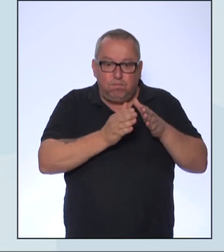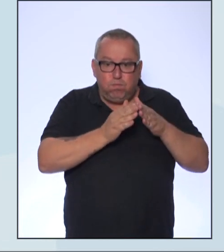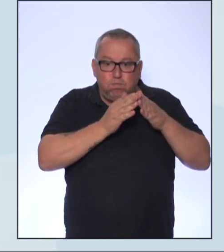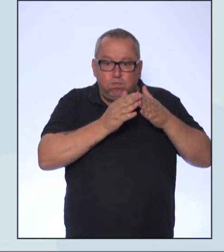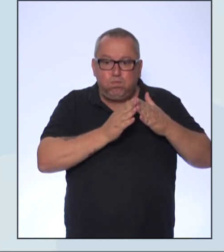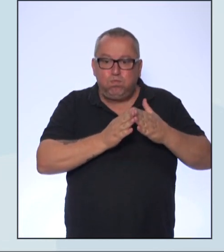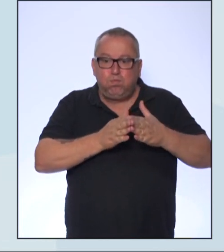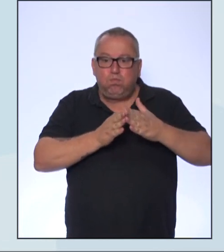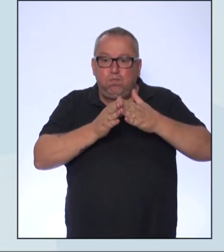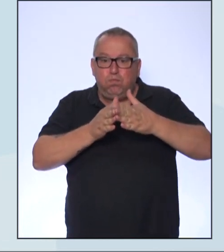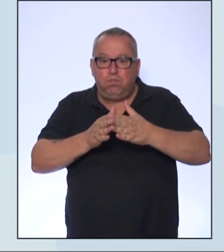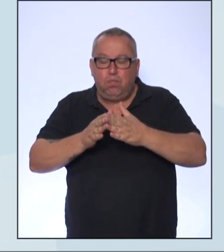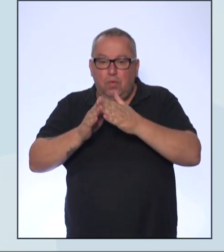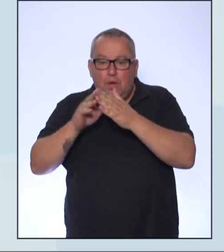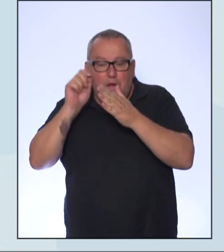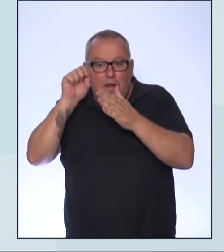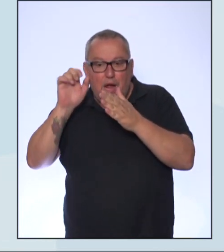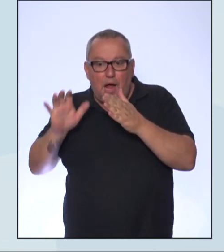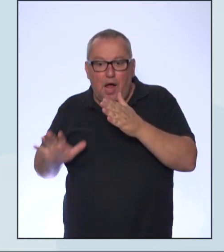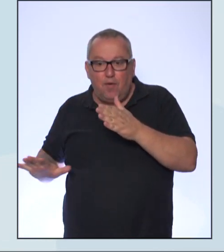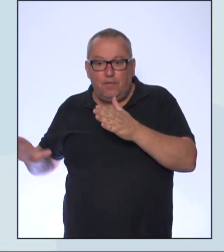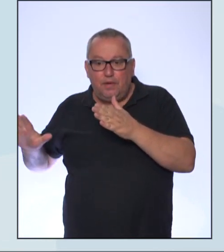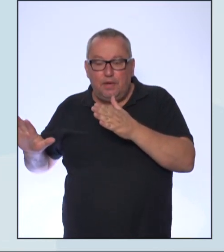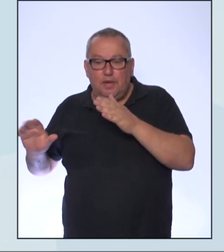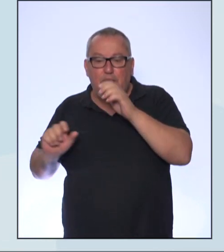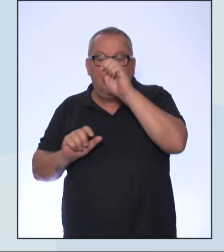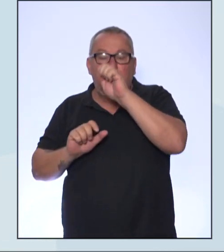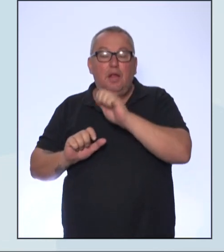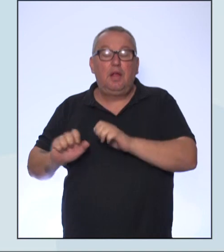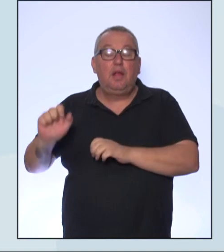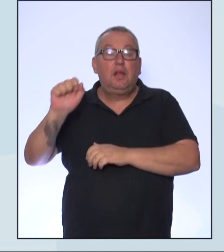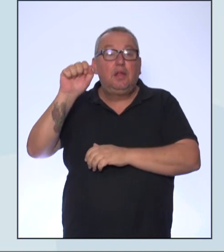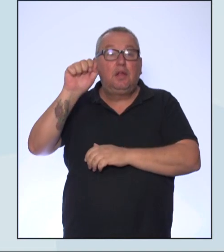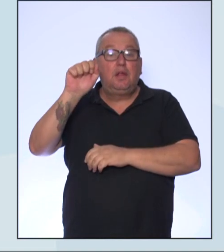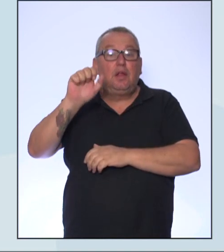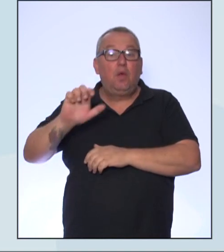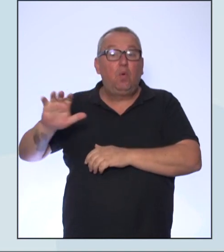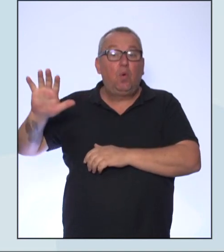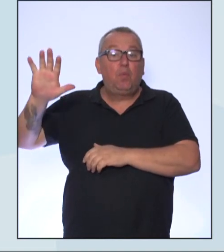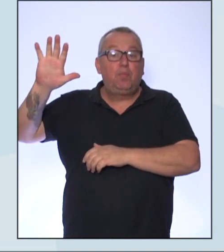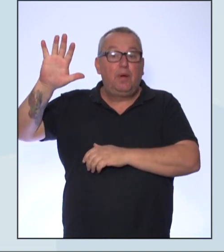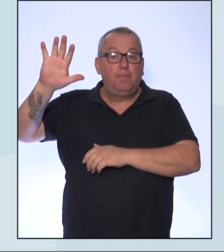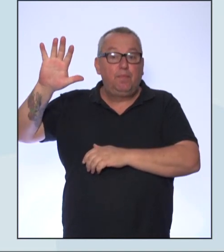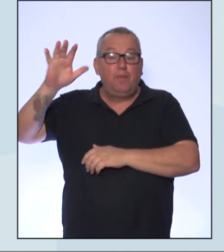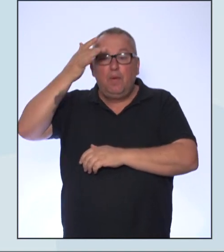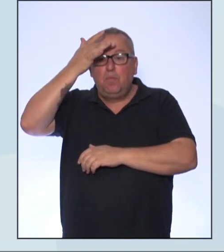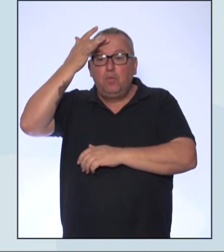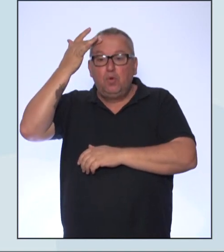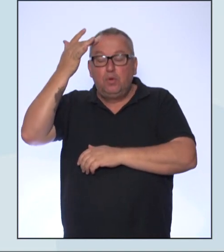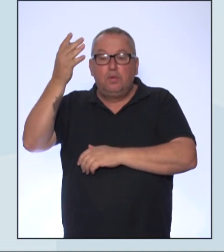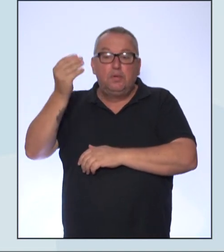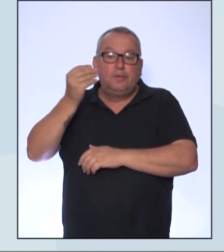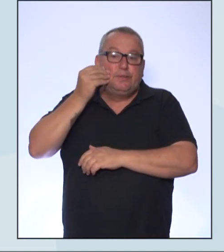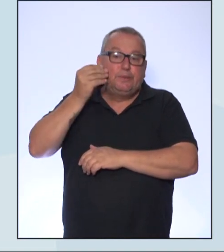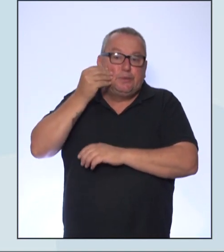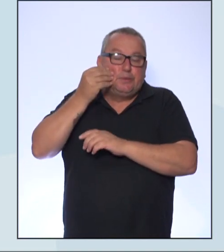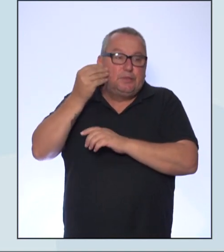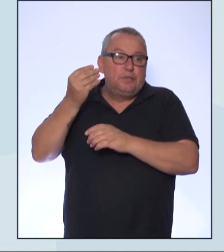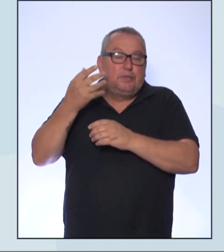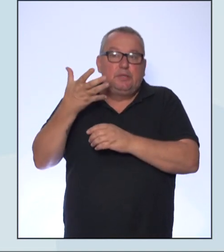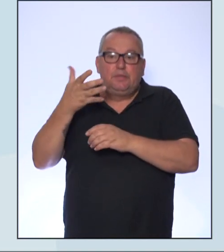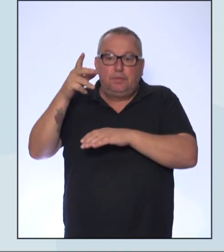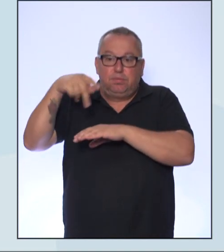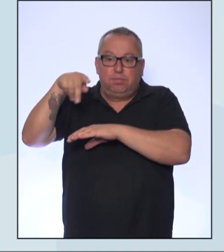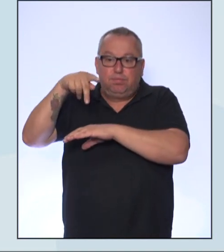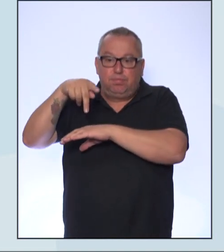entre a África e a Europa. São pessoas que buscam sair de